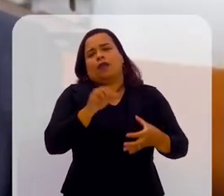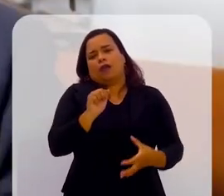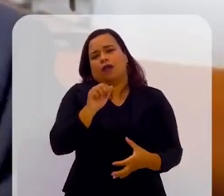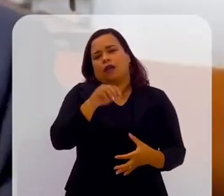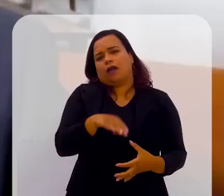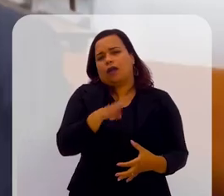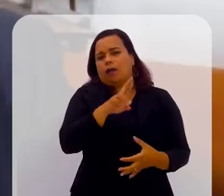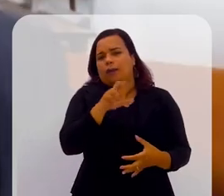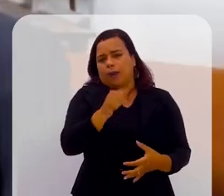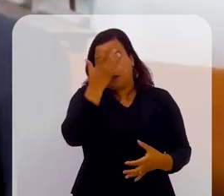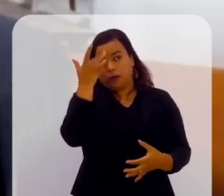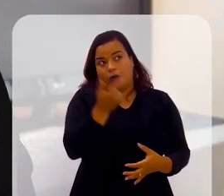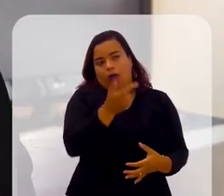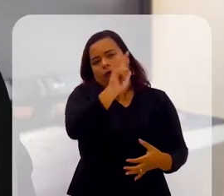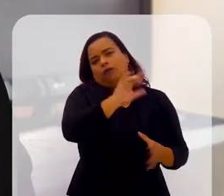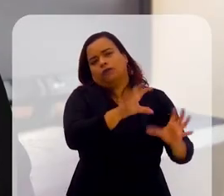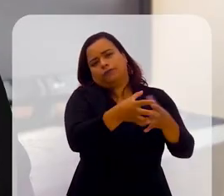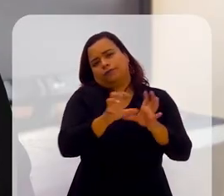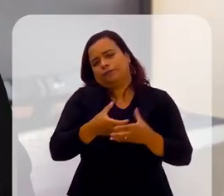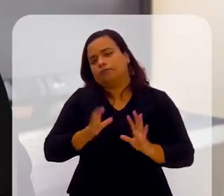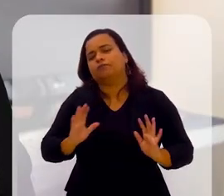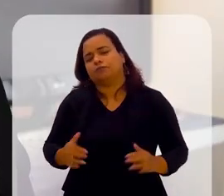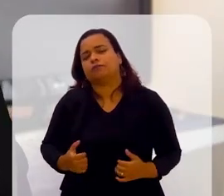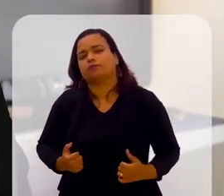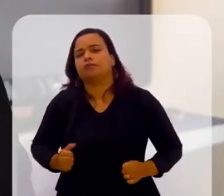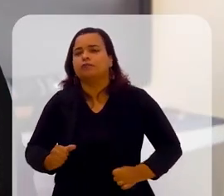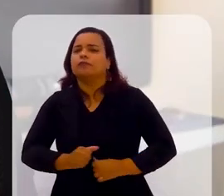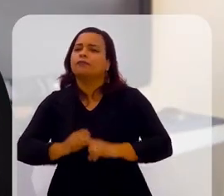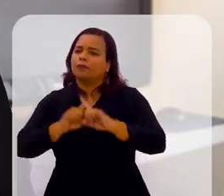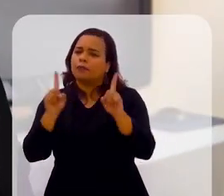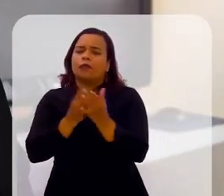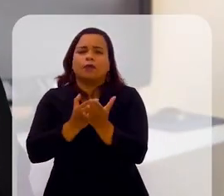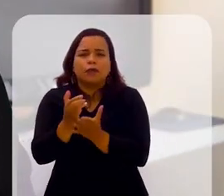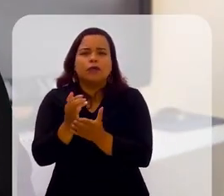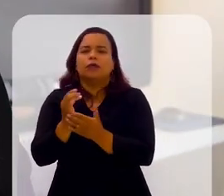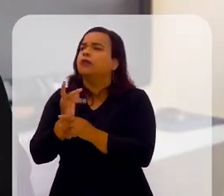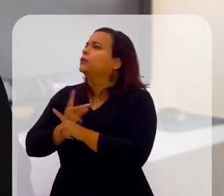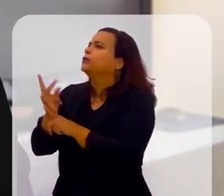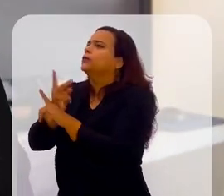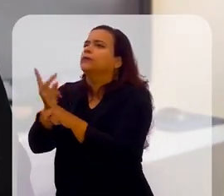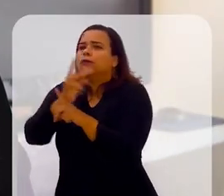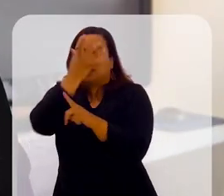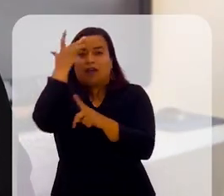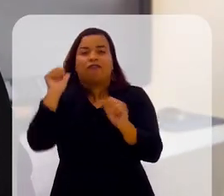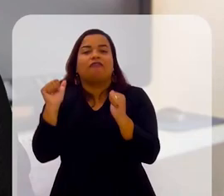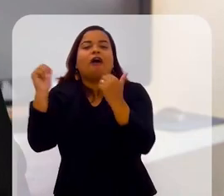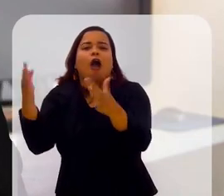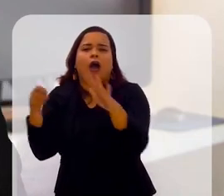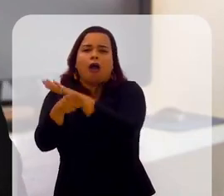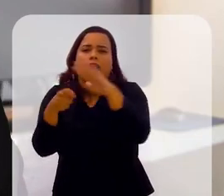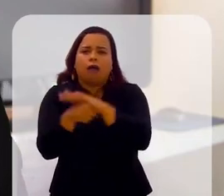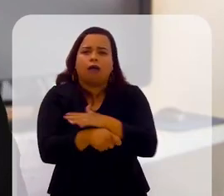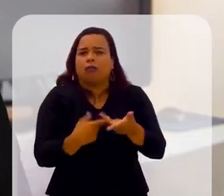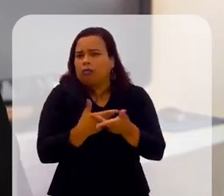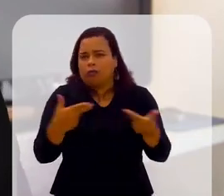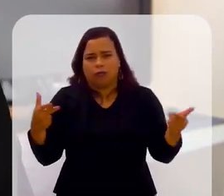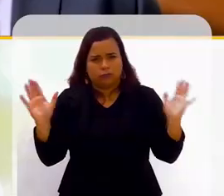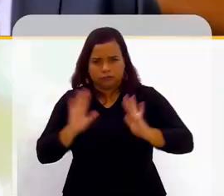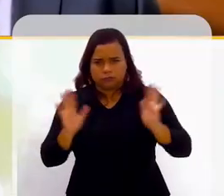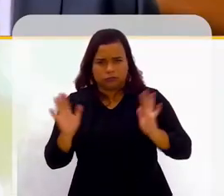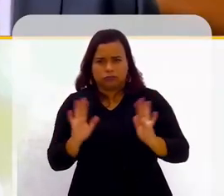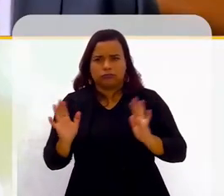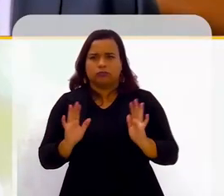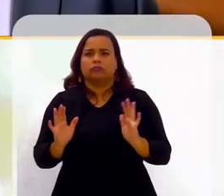aí eram outras pessoas. Entendi. Mas, a princípio, vocês não correram. O eu queria saber é isso. Vocês não tiveram que fazer